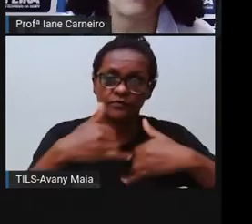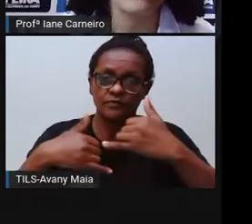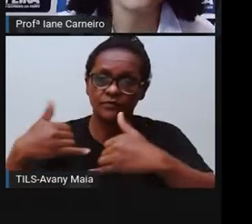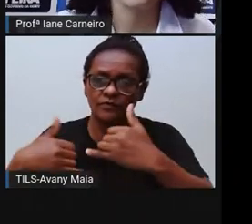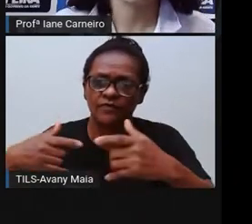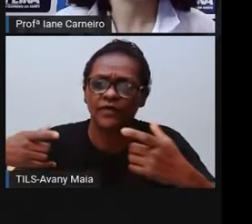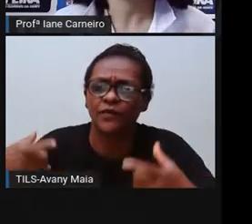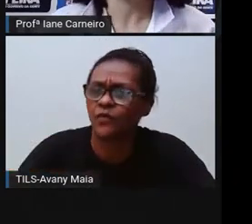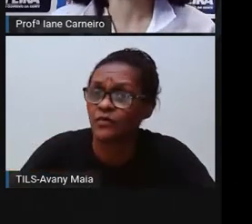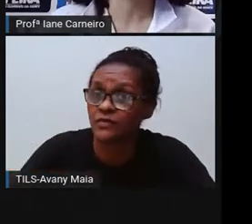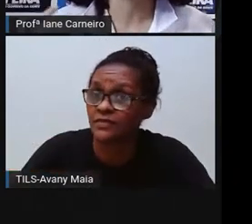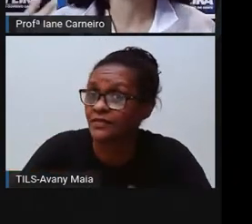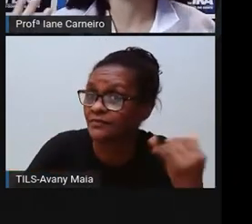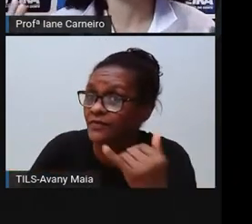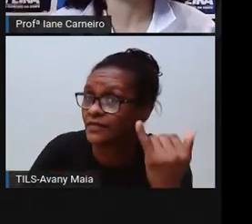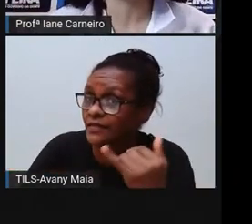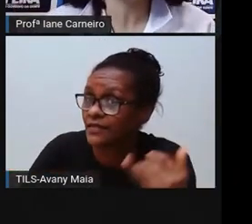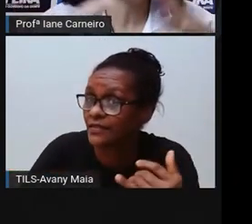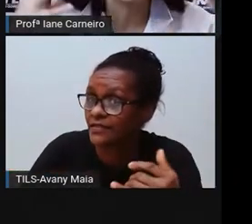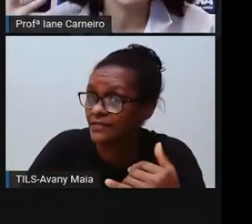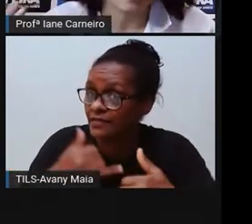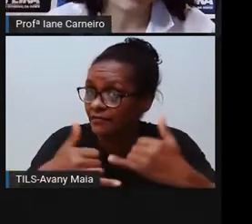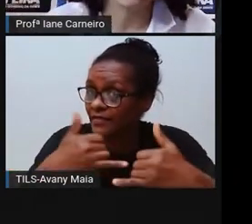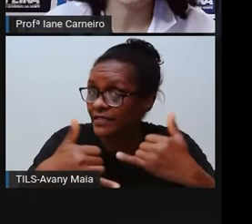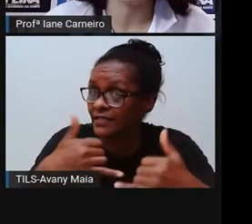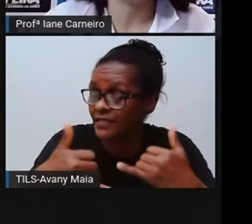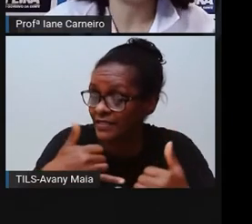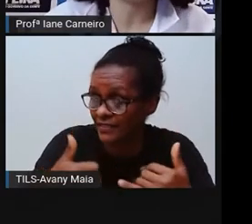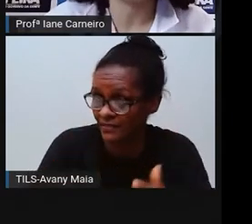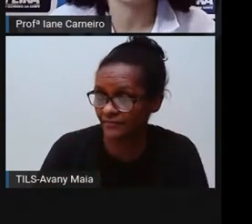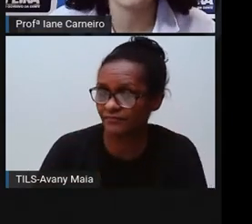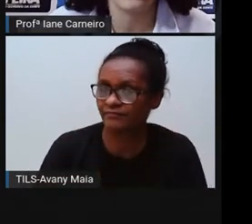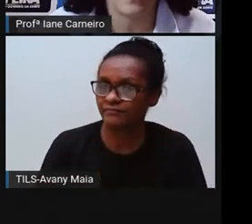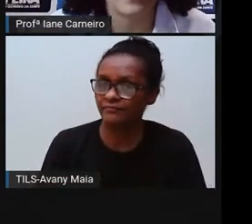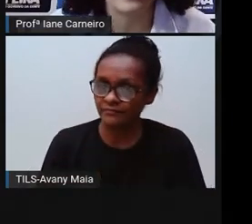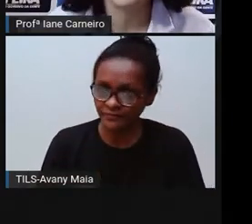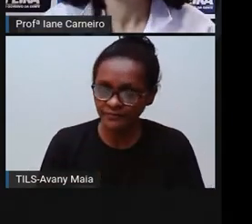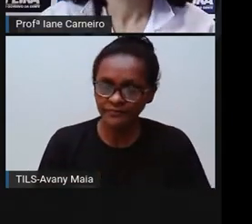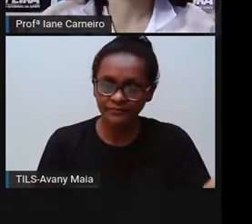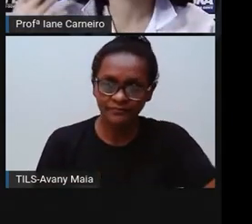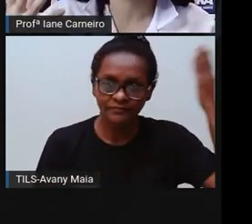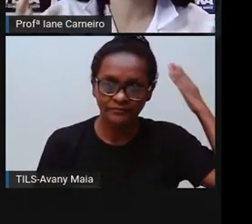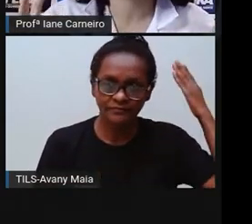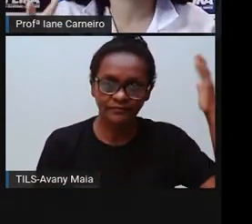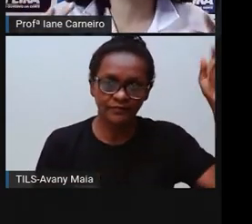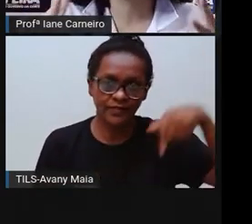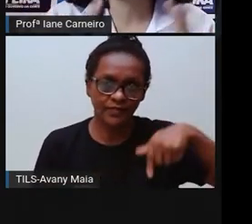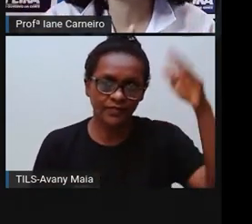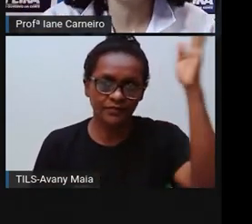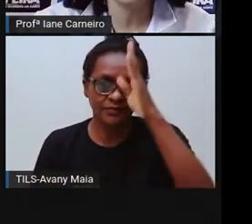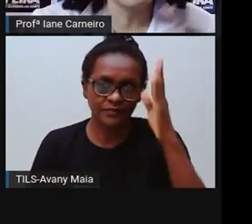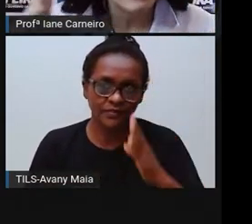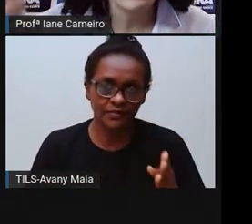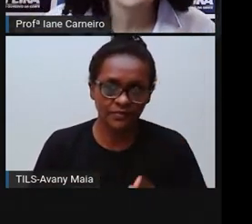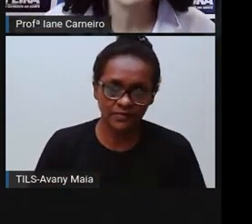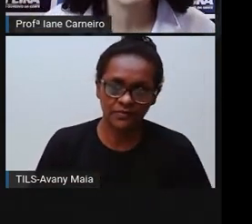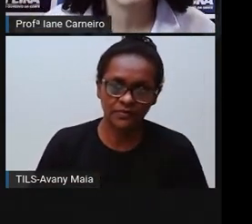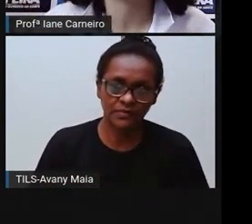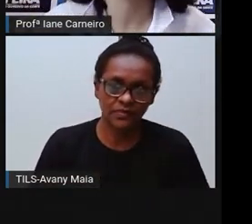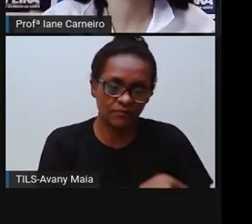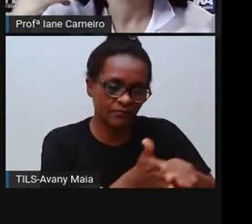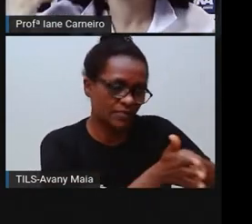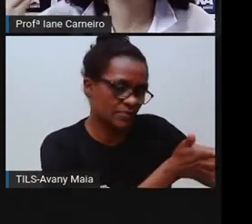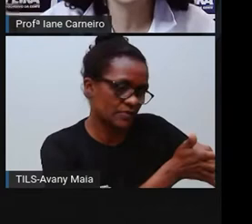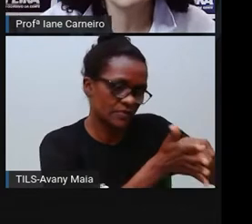brincar, ele foi um documentário que foi feito aqui no nosso país. Que mostra crianças de diversos